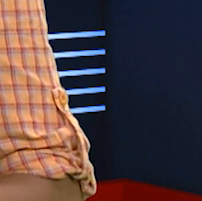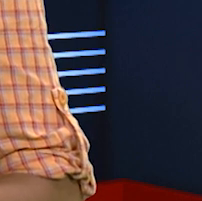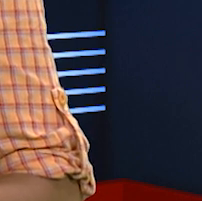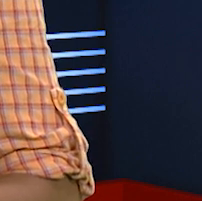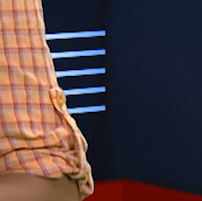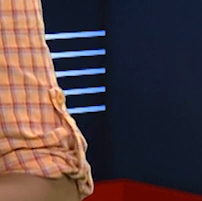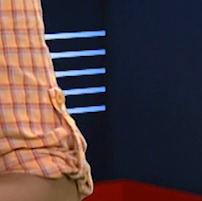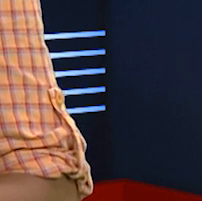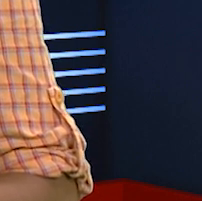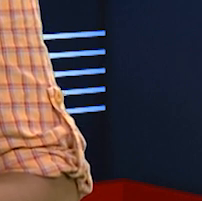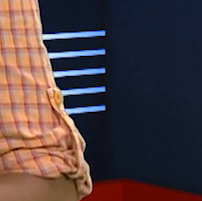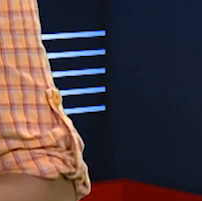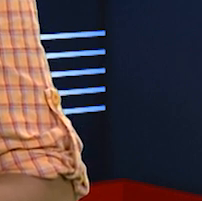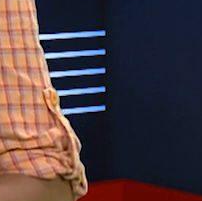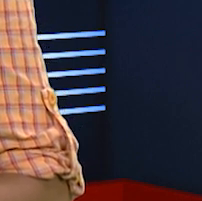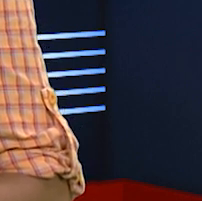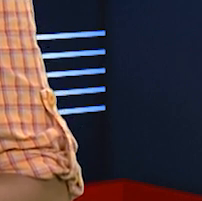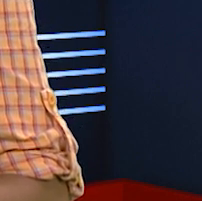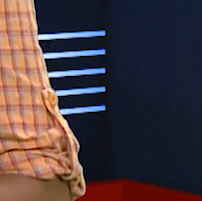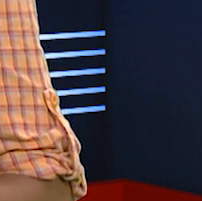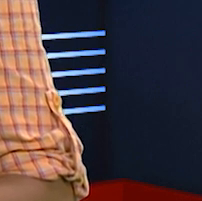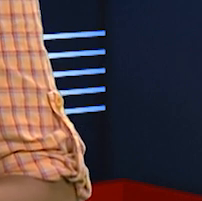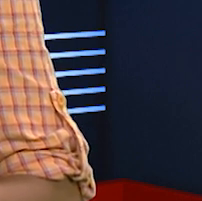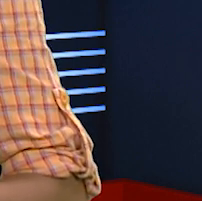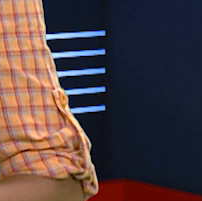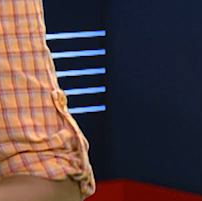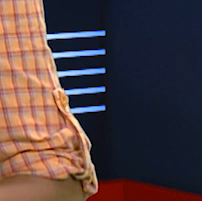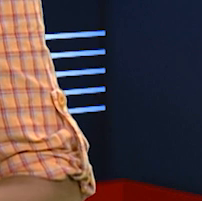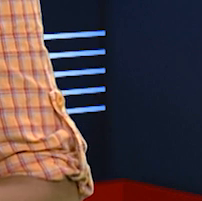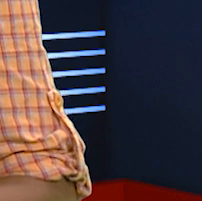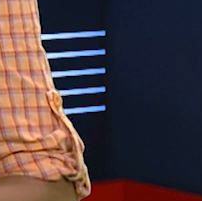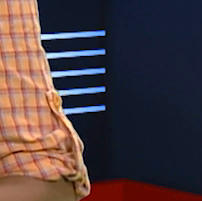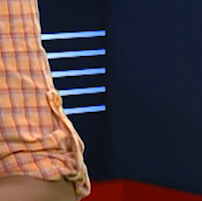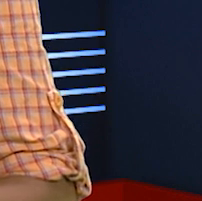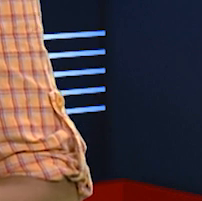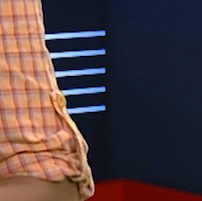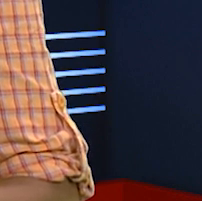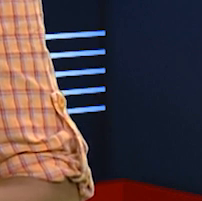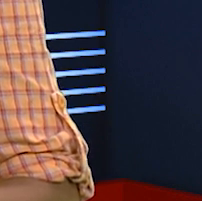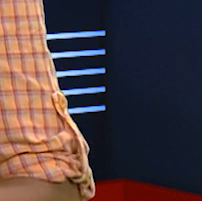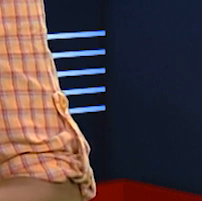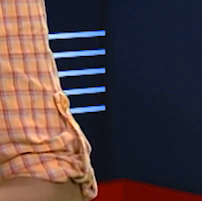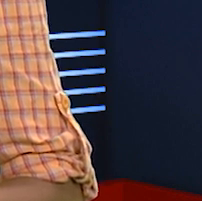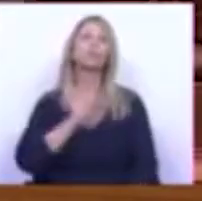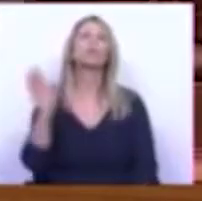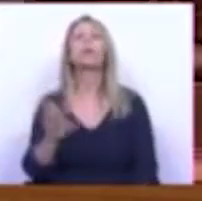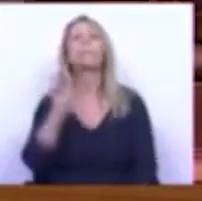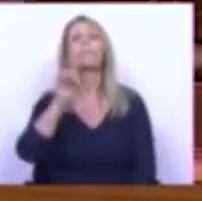do Chega de Portugal considerou que o governo apresentou um orçamento que representa o regresso da austeridade